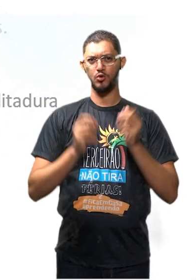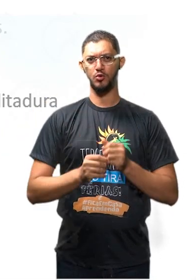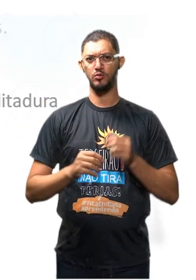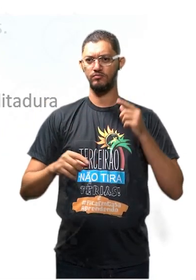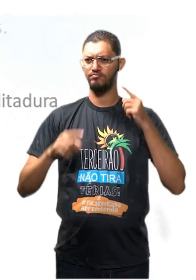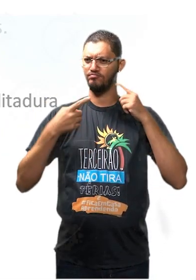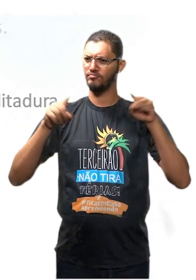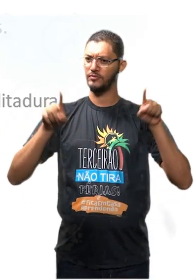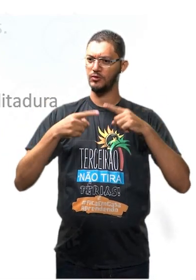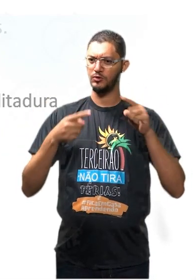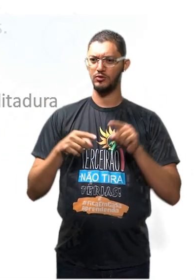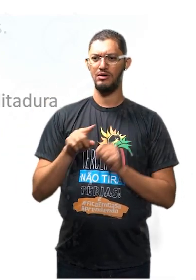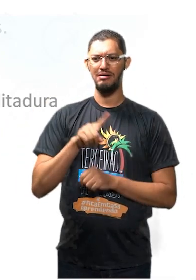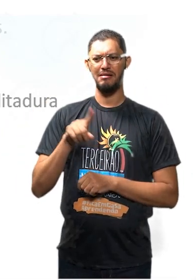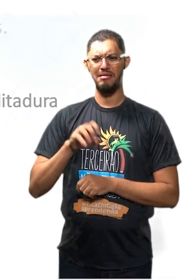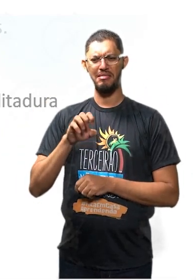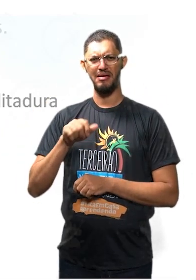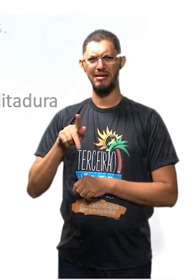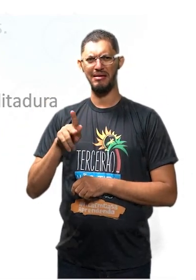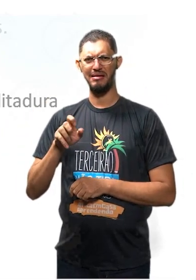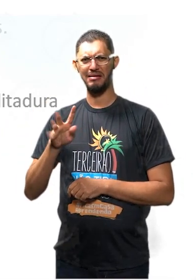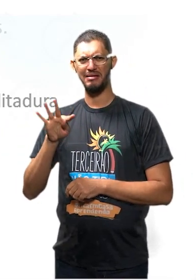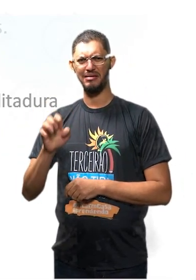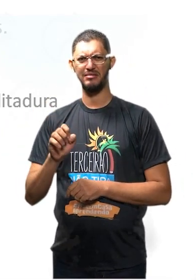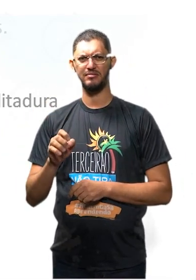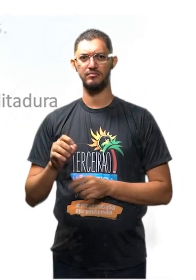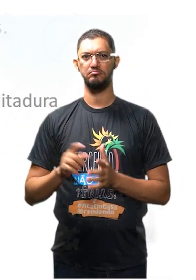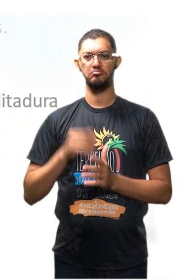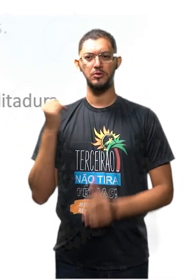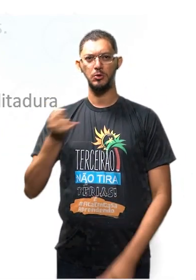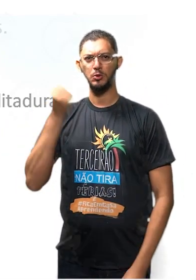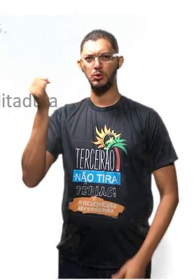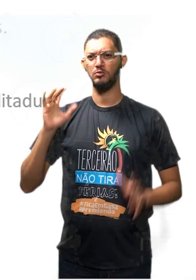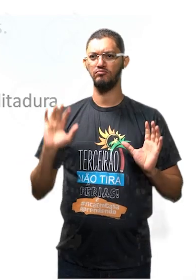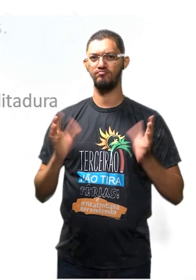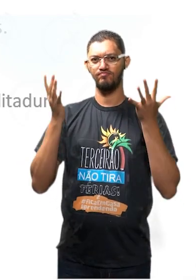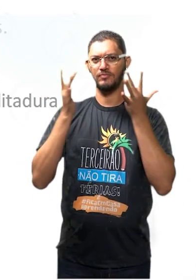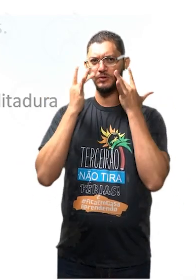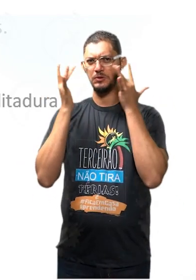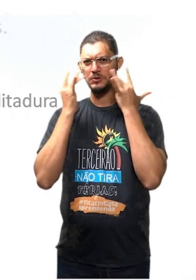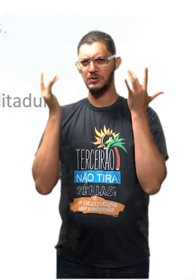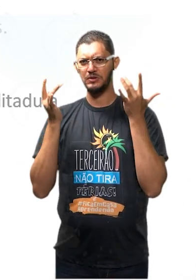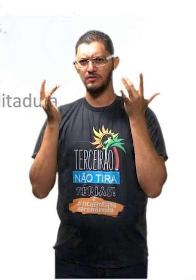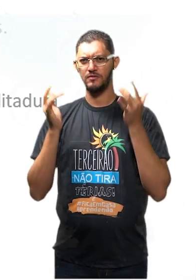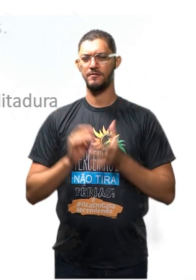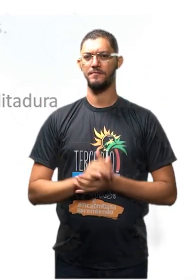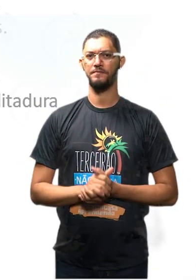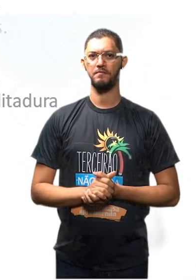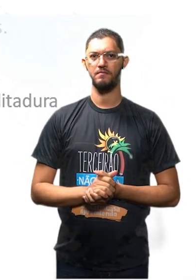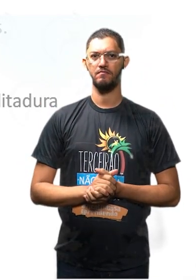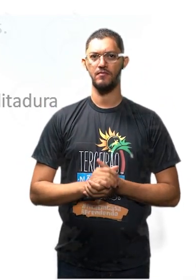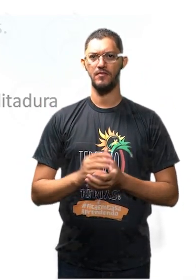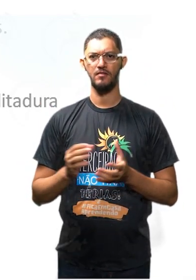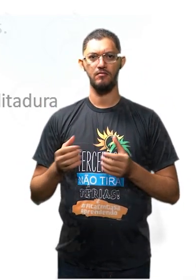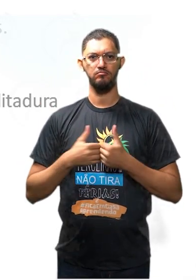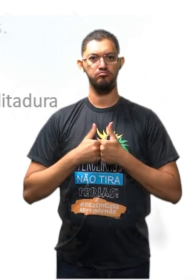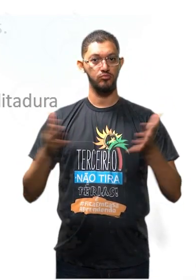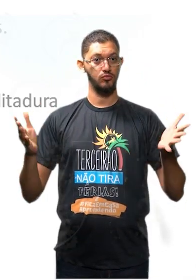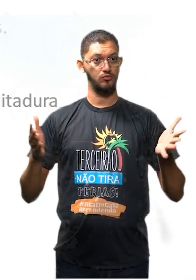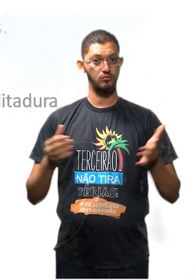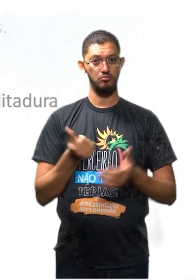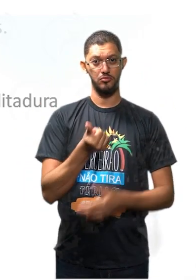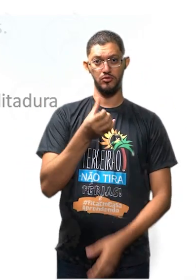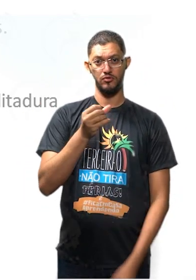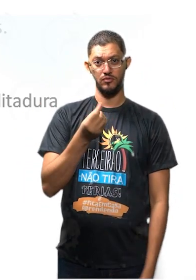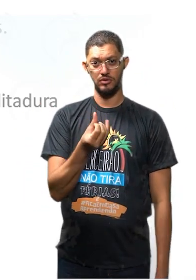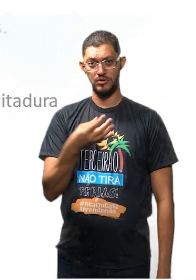Kett fez parte de um importante espetáculo de teatro Que estreou em 64 Olha lá, Rio de Janeiro,